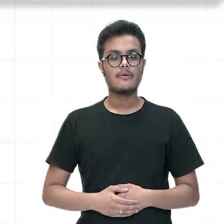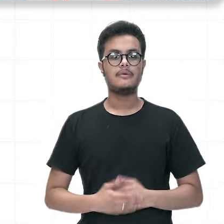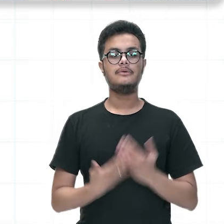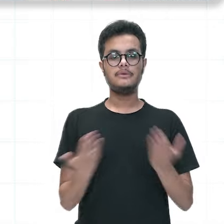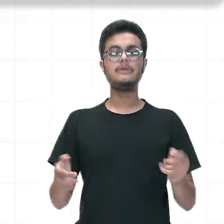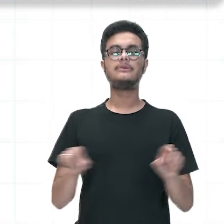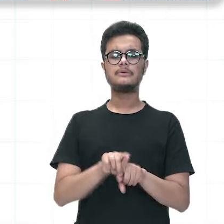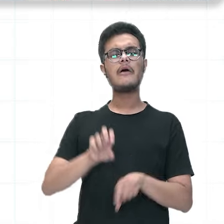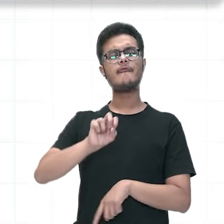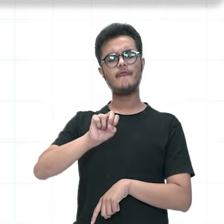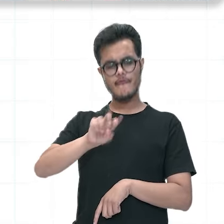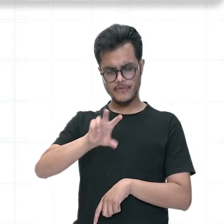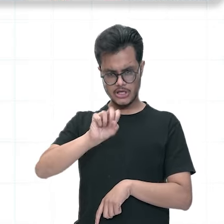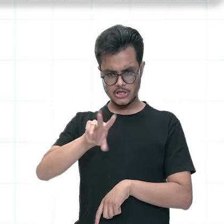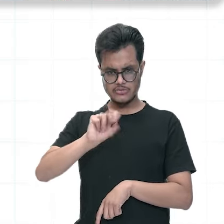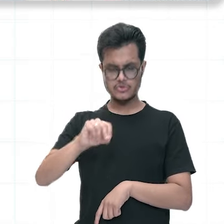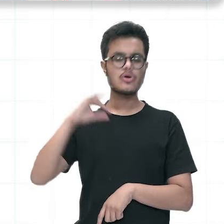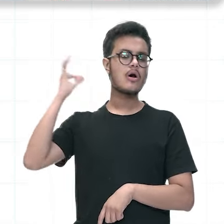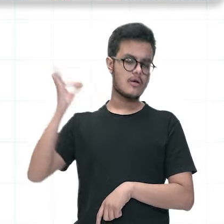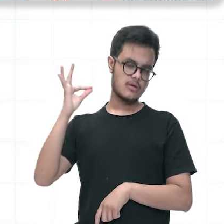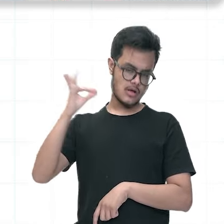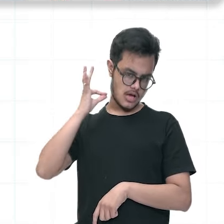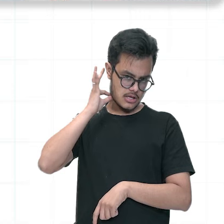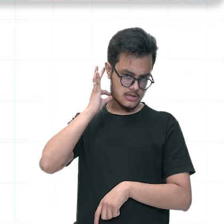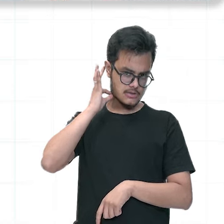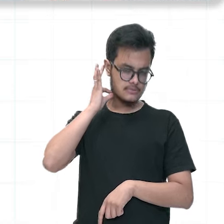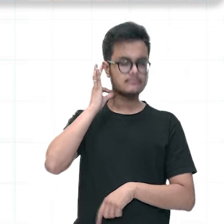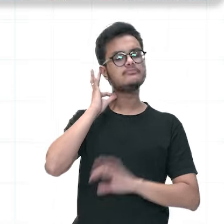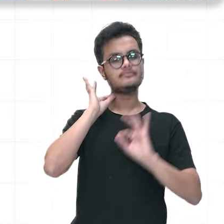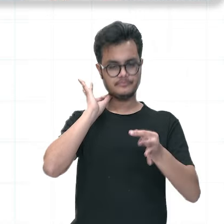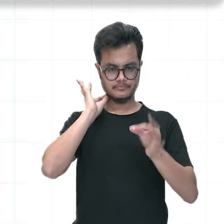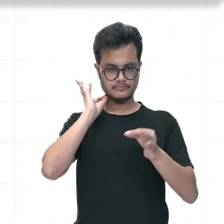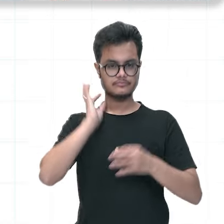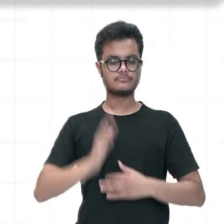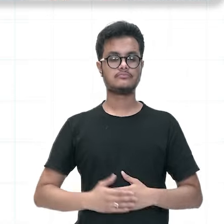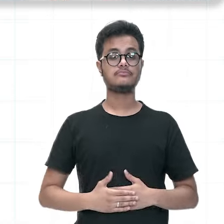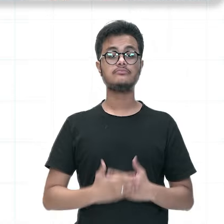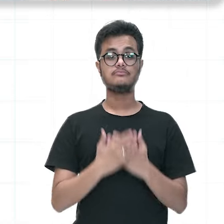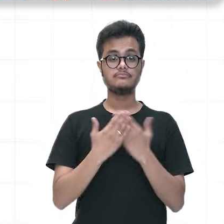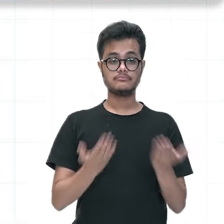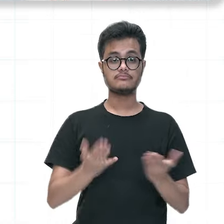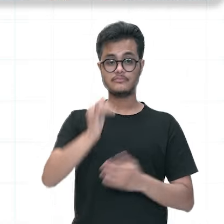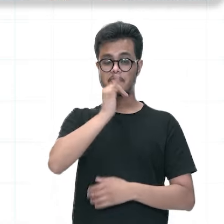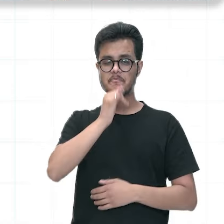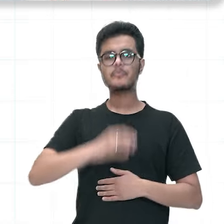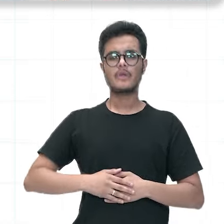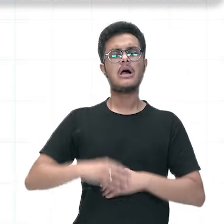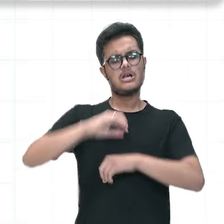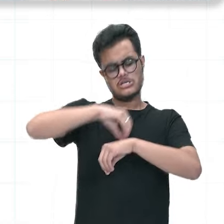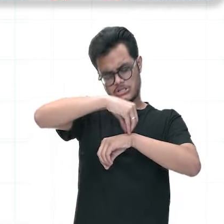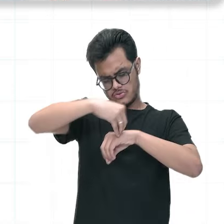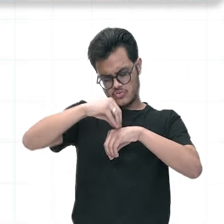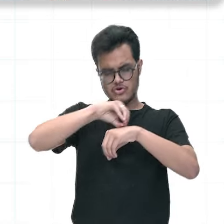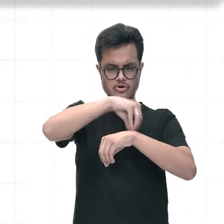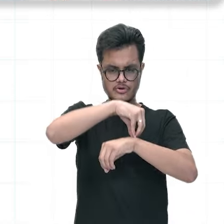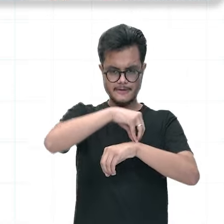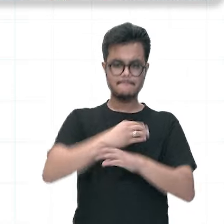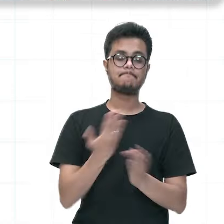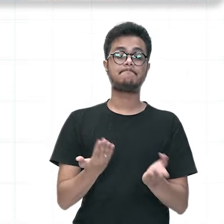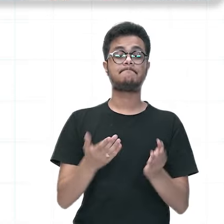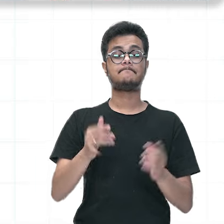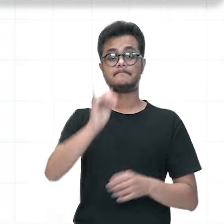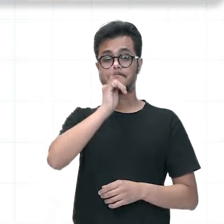Também vai ser transmitida pelo mosquito Aedes aegypti. O zika vírus, ou zika V, ele foi